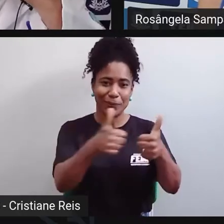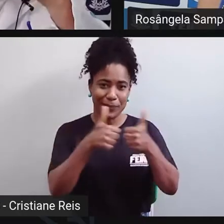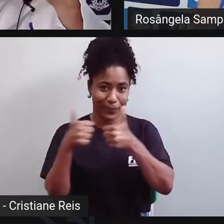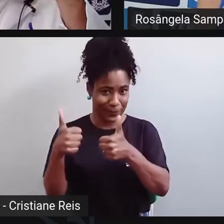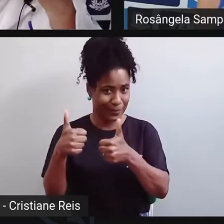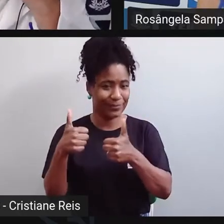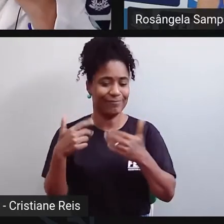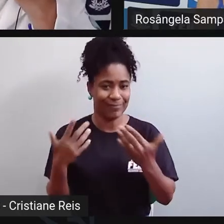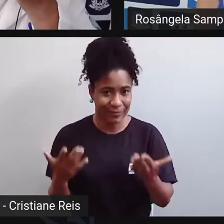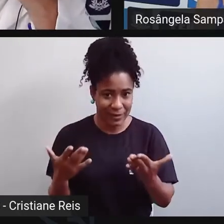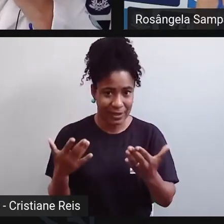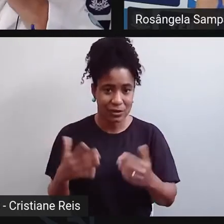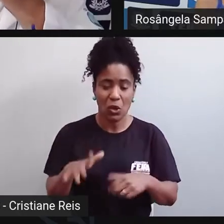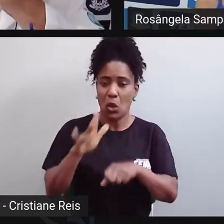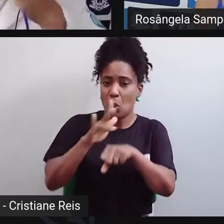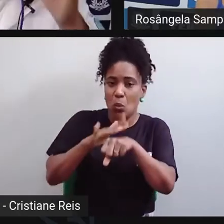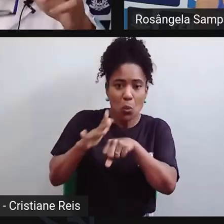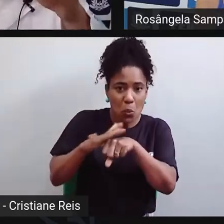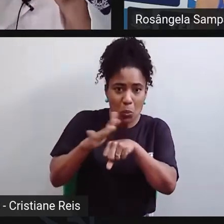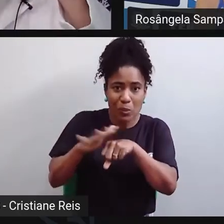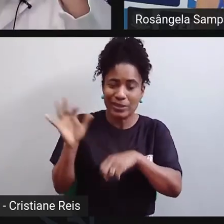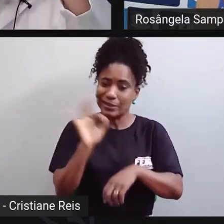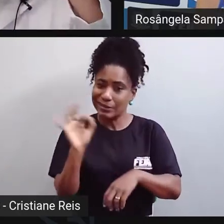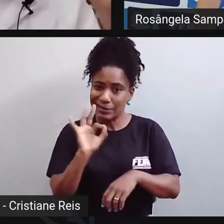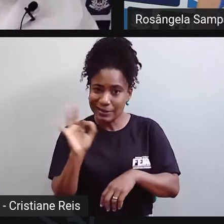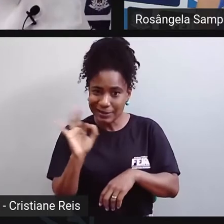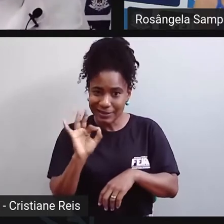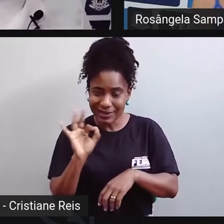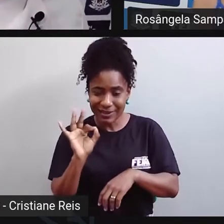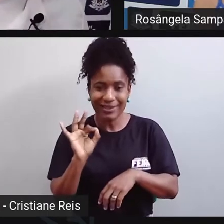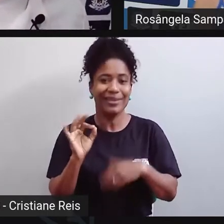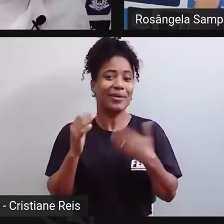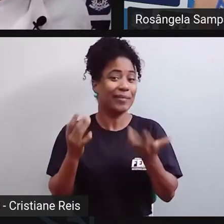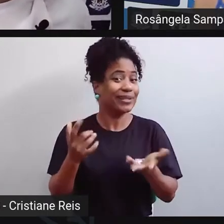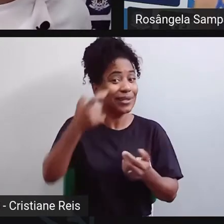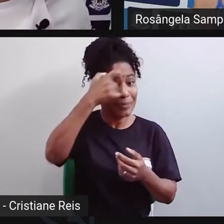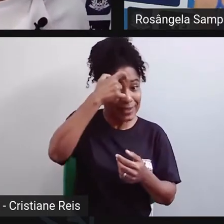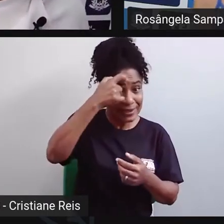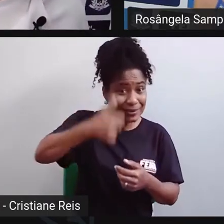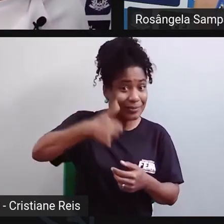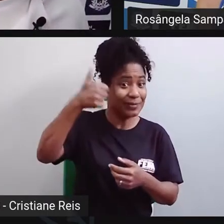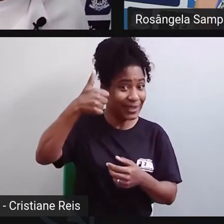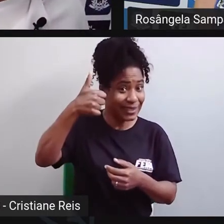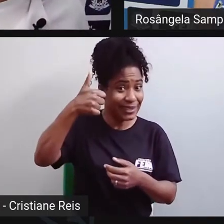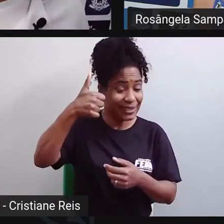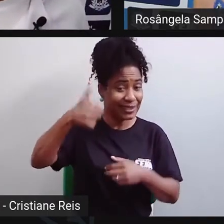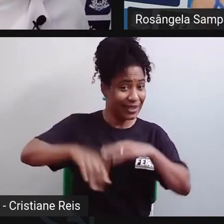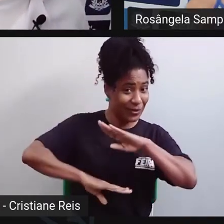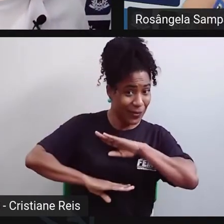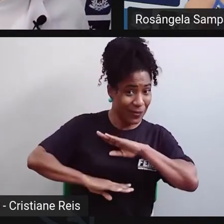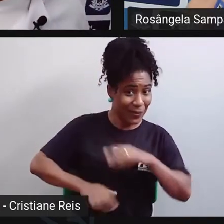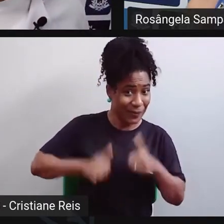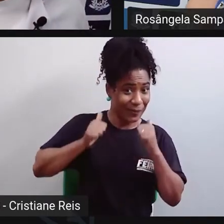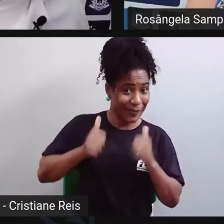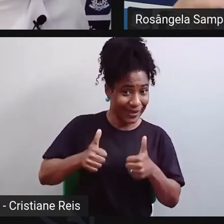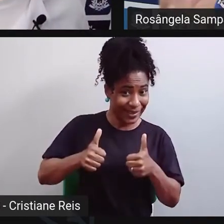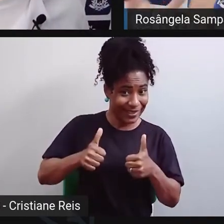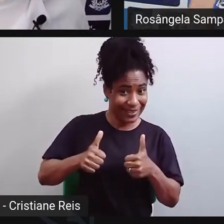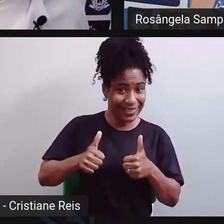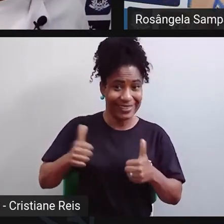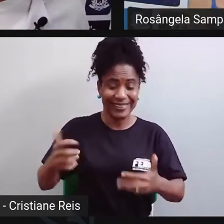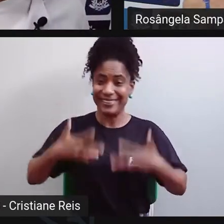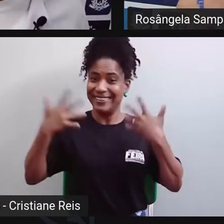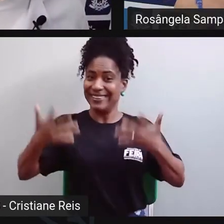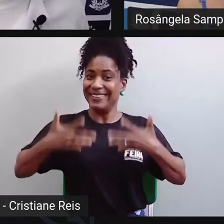Mas se a gente pensar a partir desse conceito, a gente consideraria que ninguém tem saúde, porque ninguém vive nesse